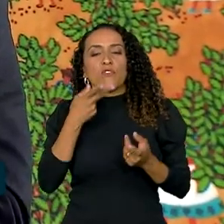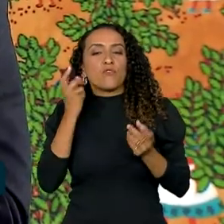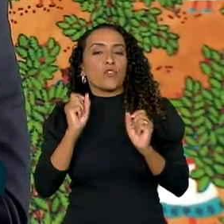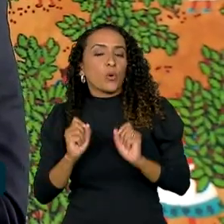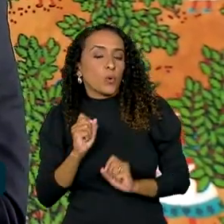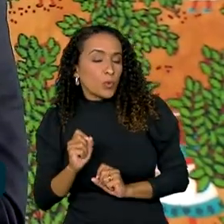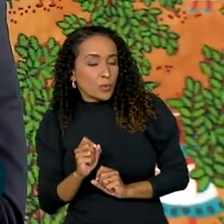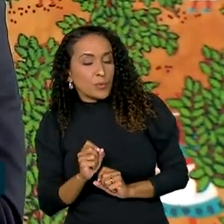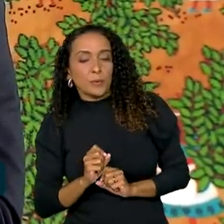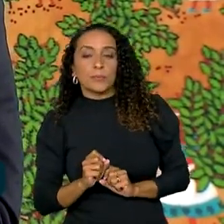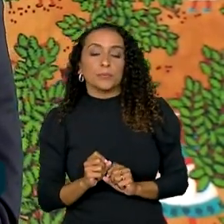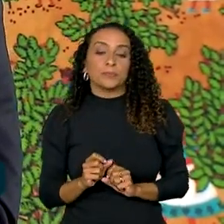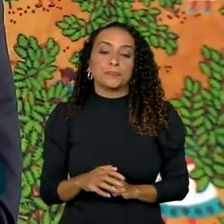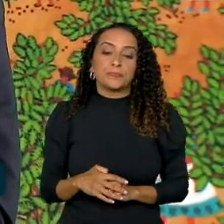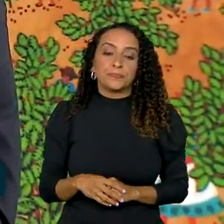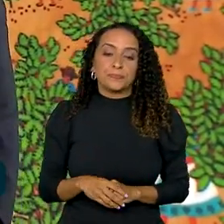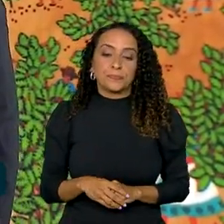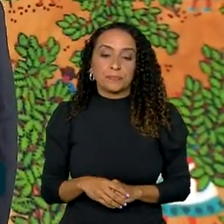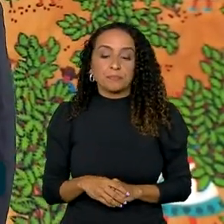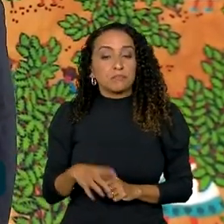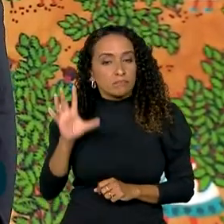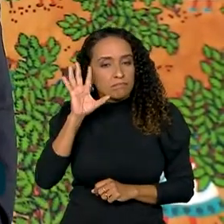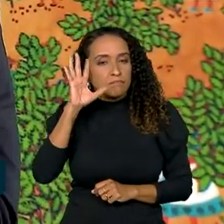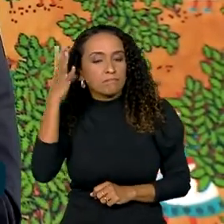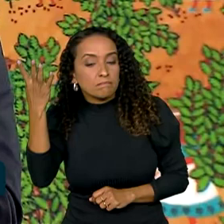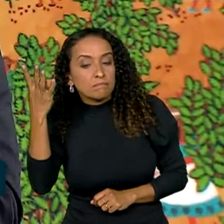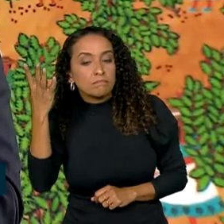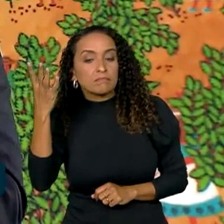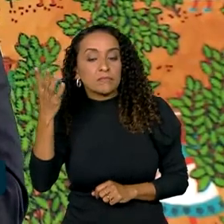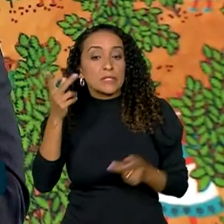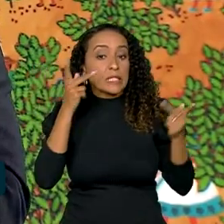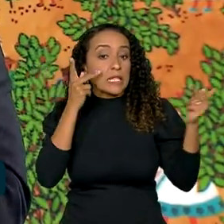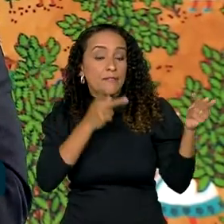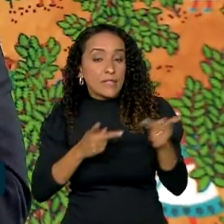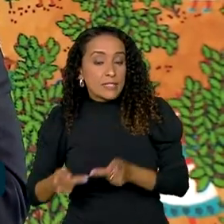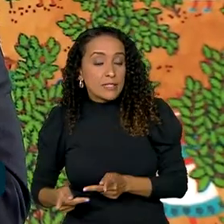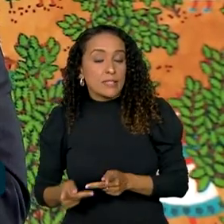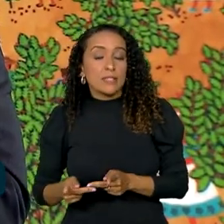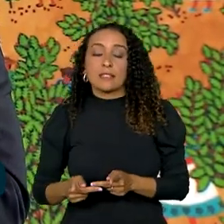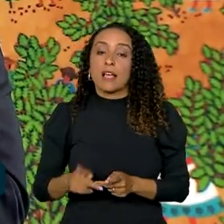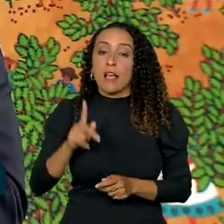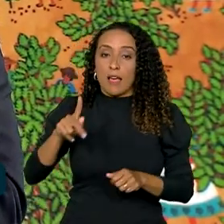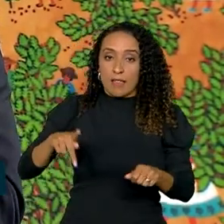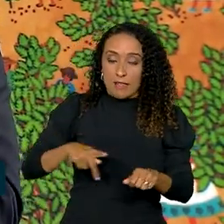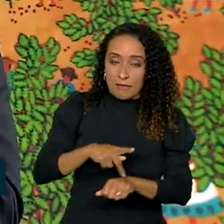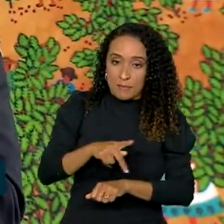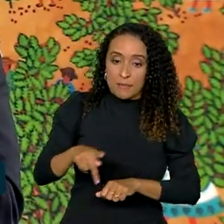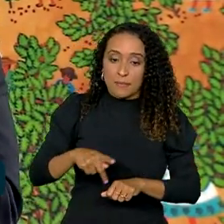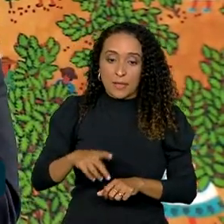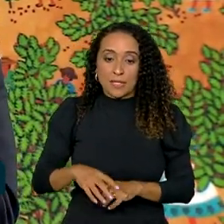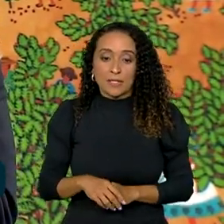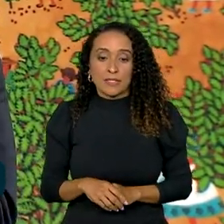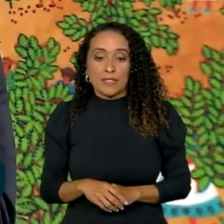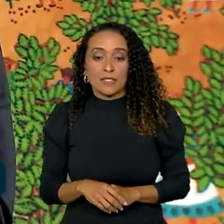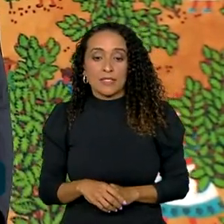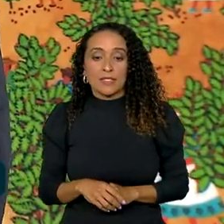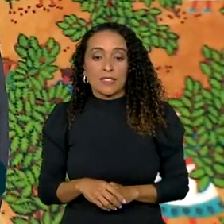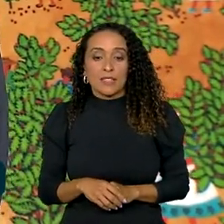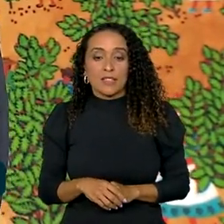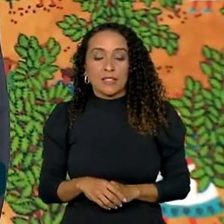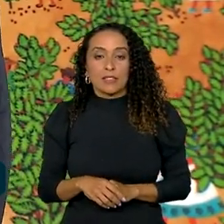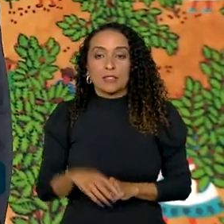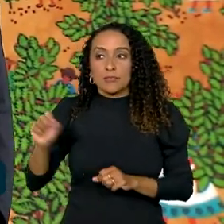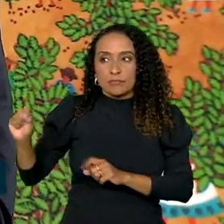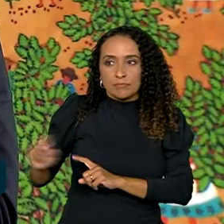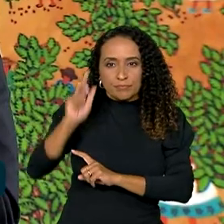do resultado da visita dele à comunidade